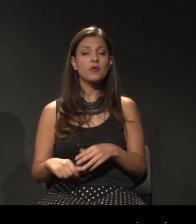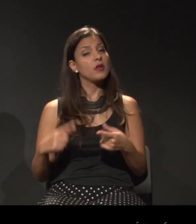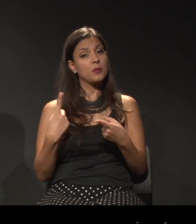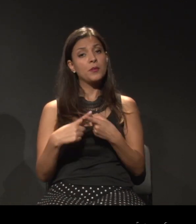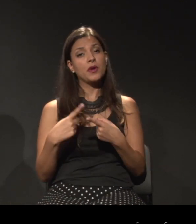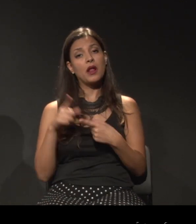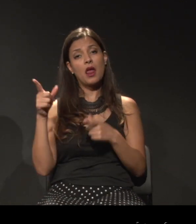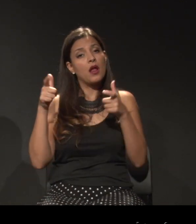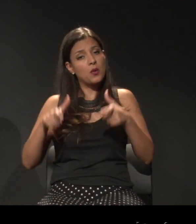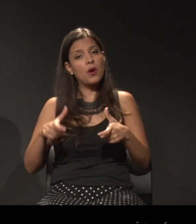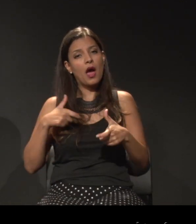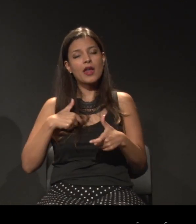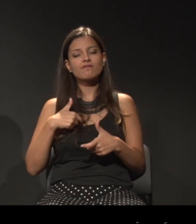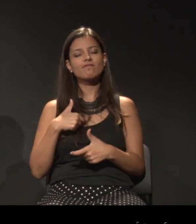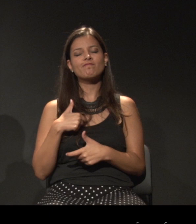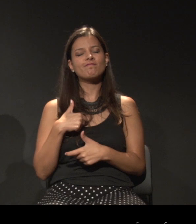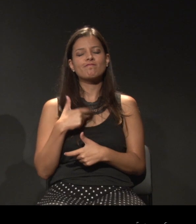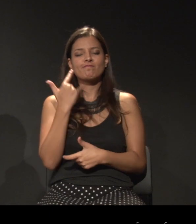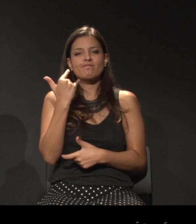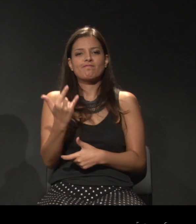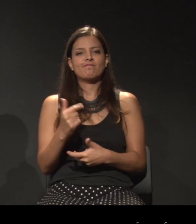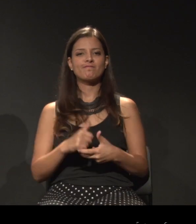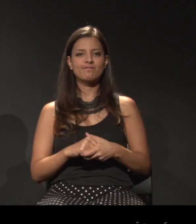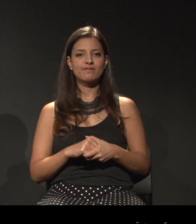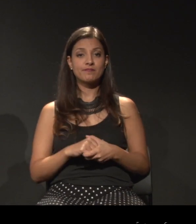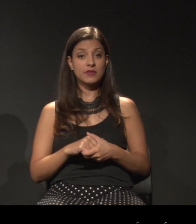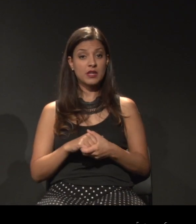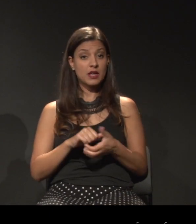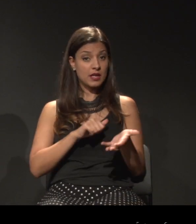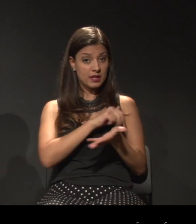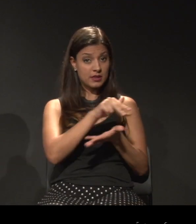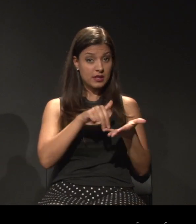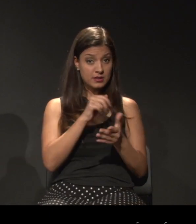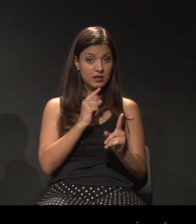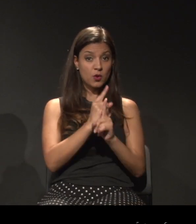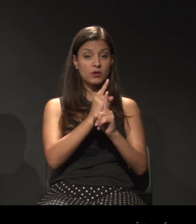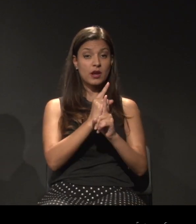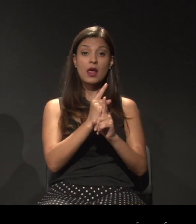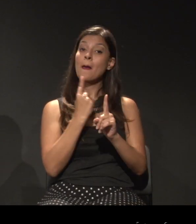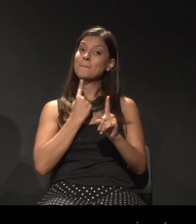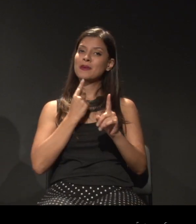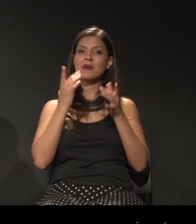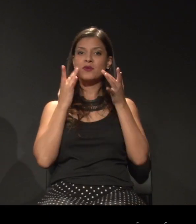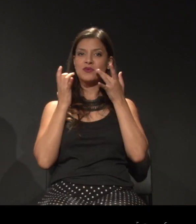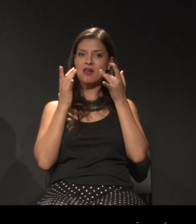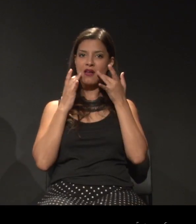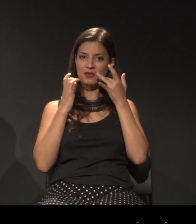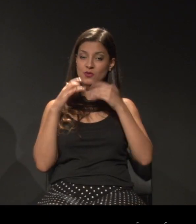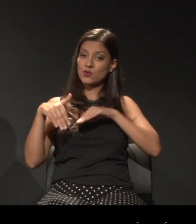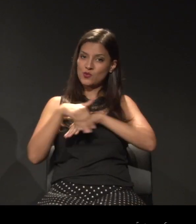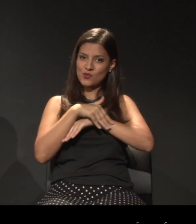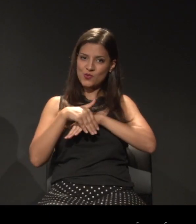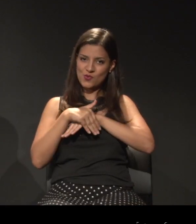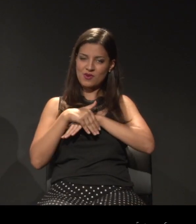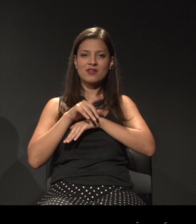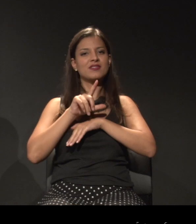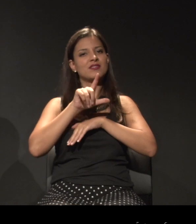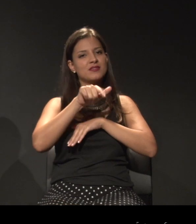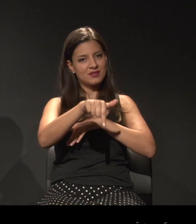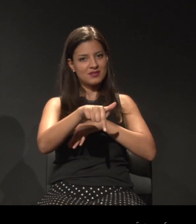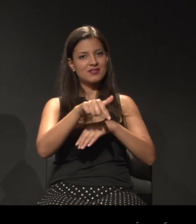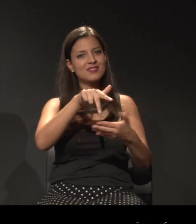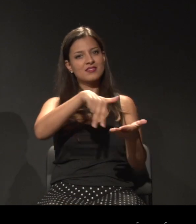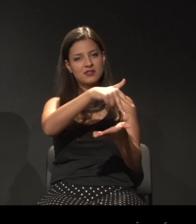também. Eu encontrei a dança através do teatro, especificamente através do teatro de rua. Eu procurava,